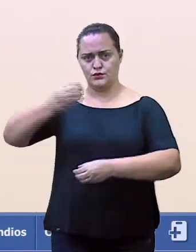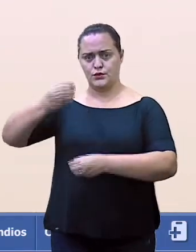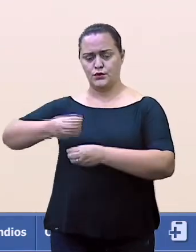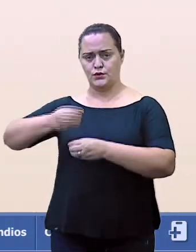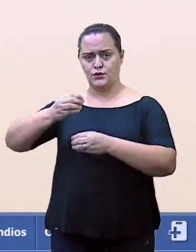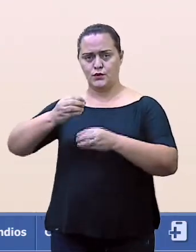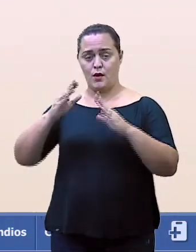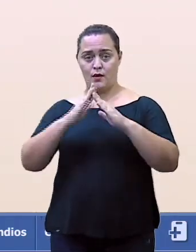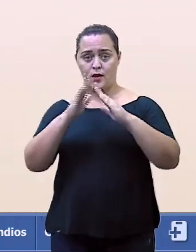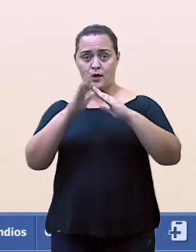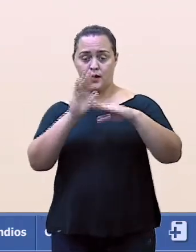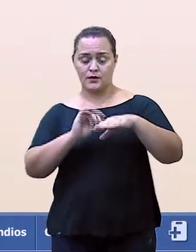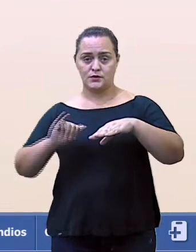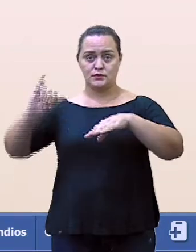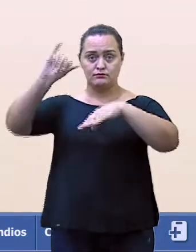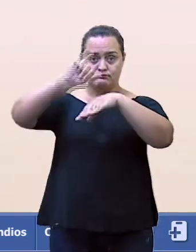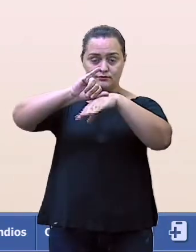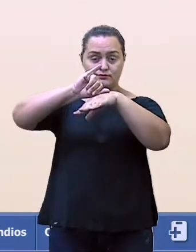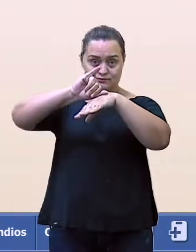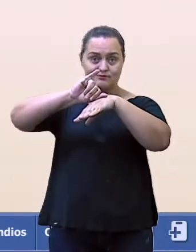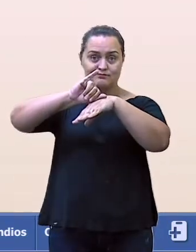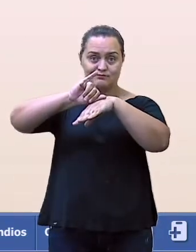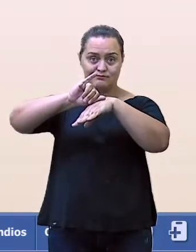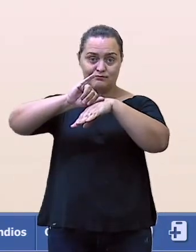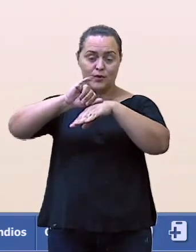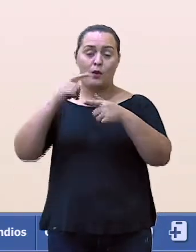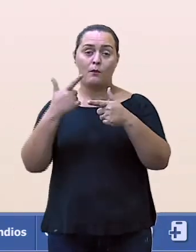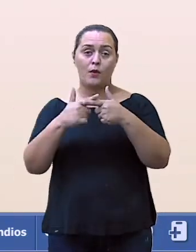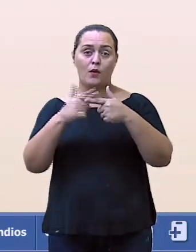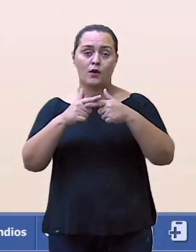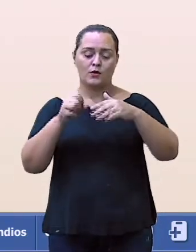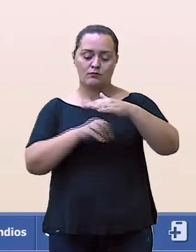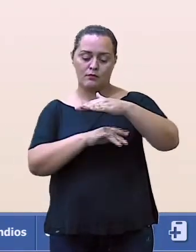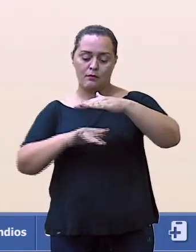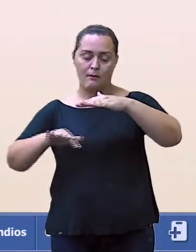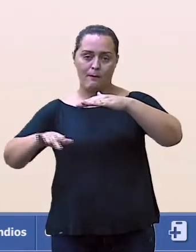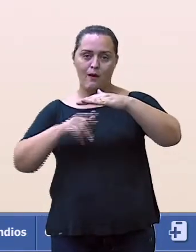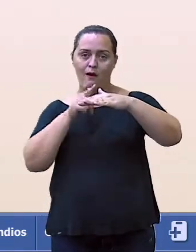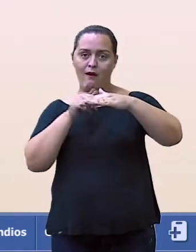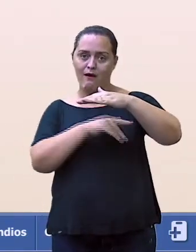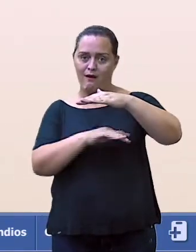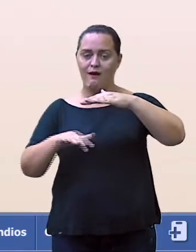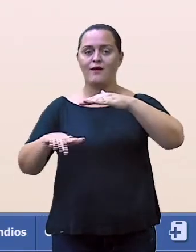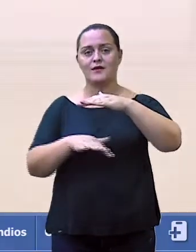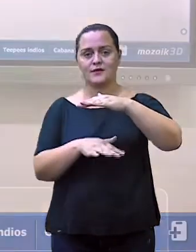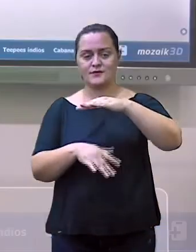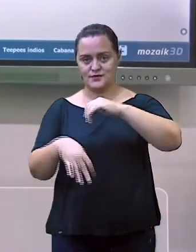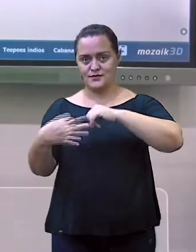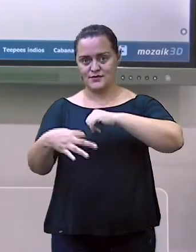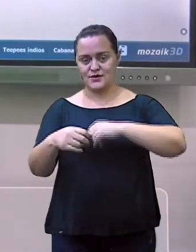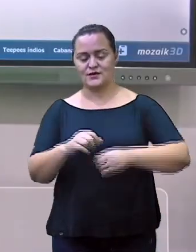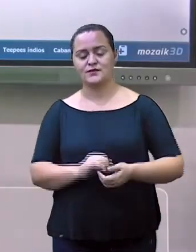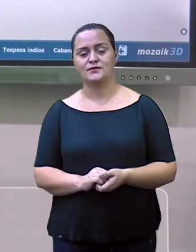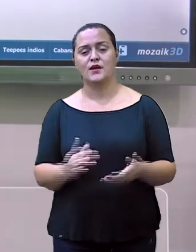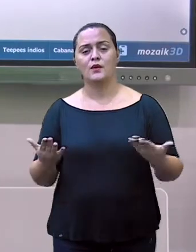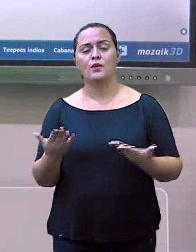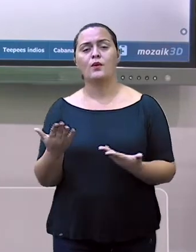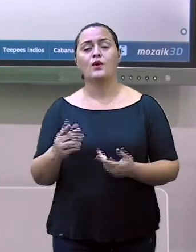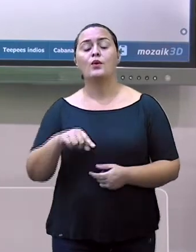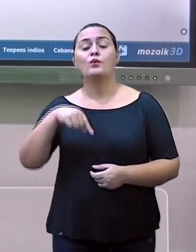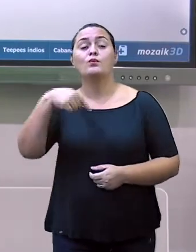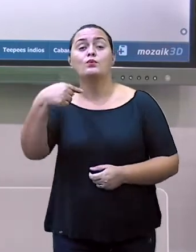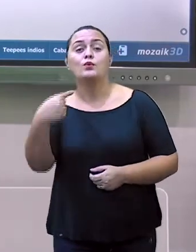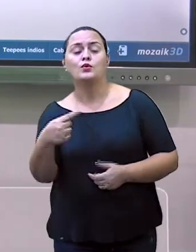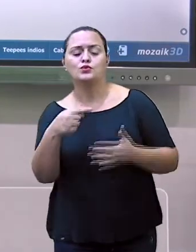Essa construção aqui, ela ainda é muito presente. Ok? Agora eu vou mostrar para vocês outro tipo de